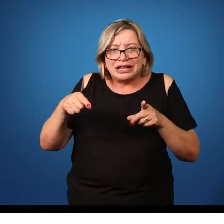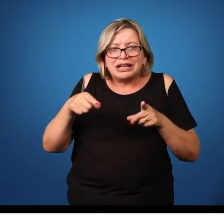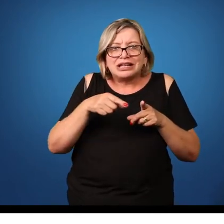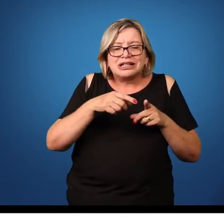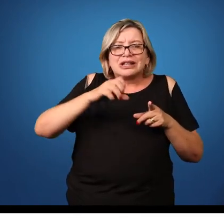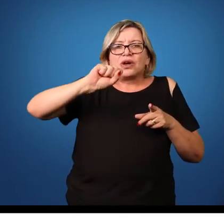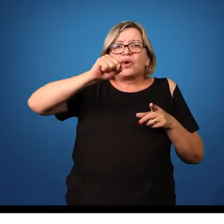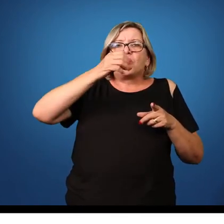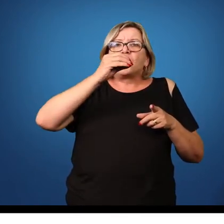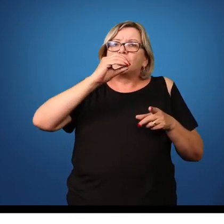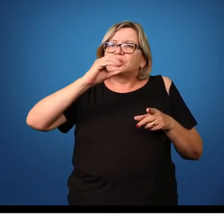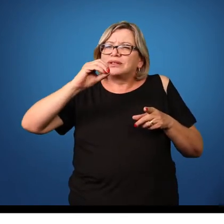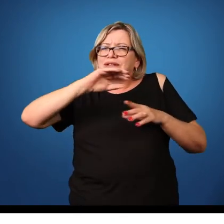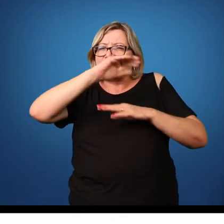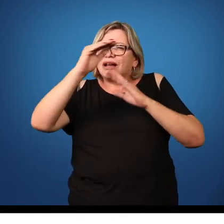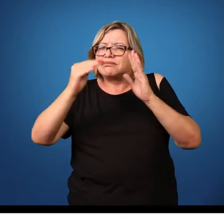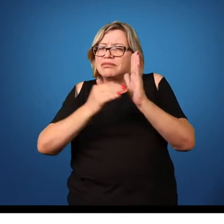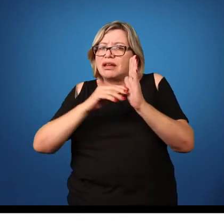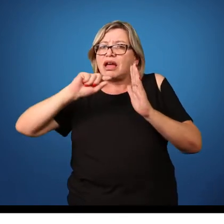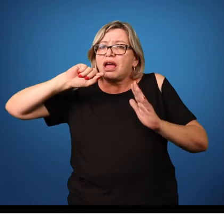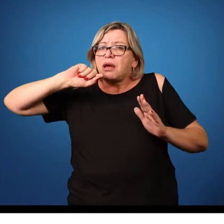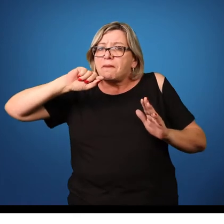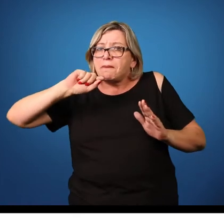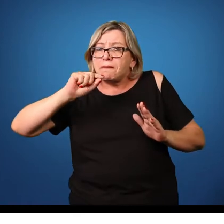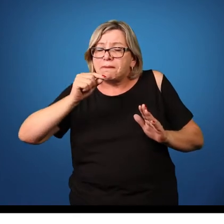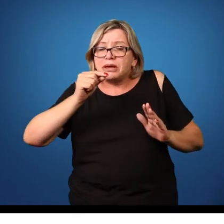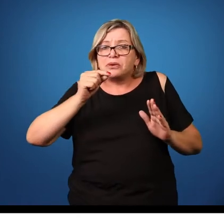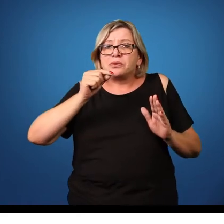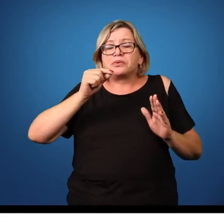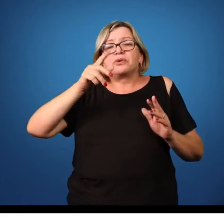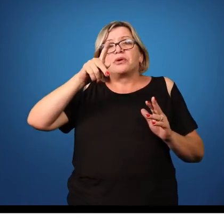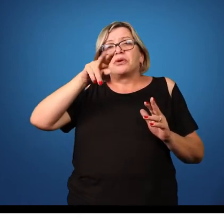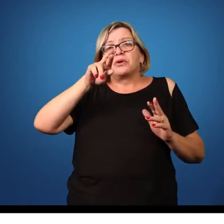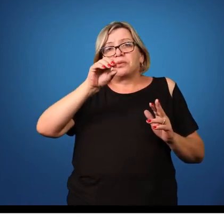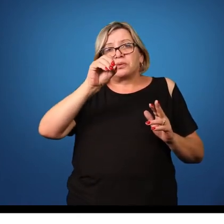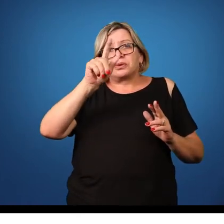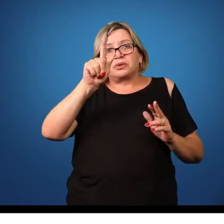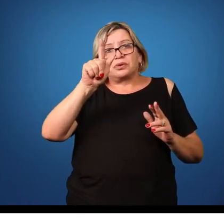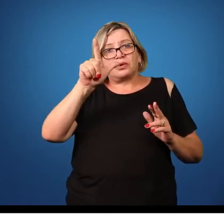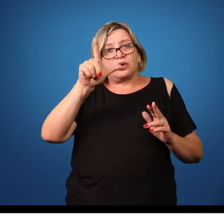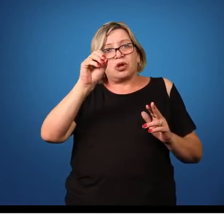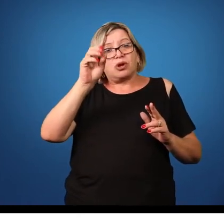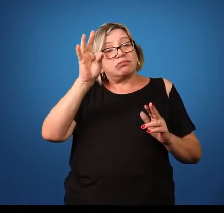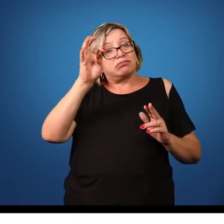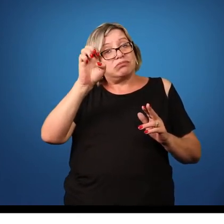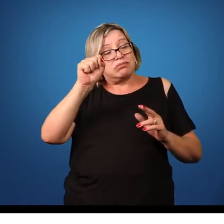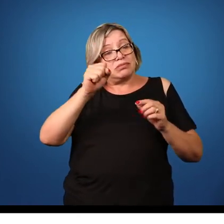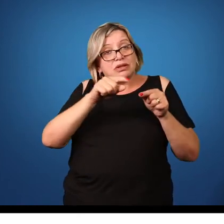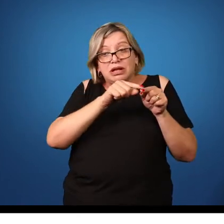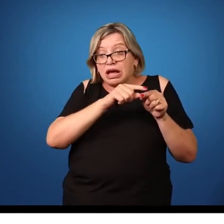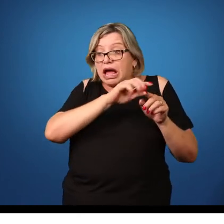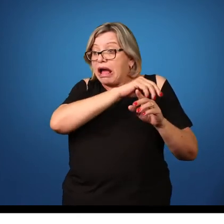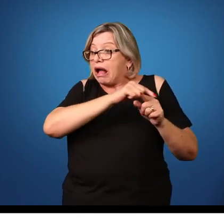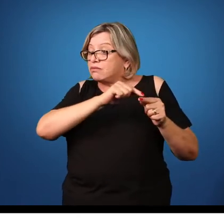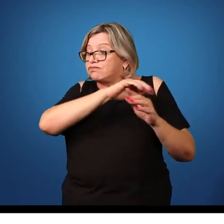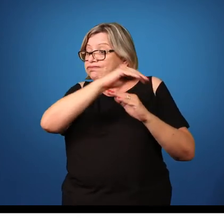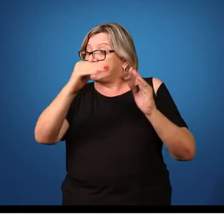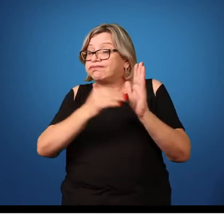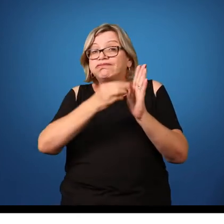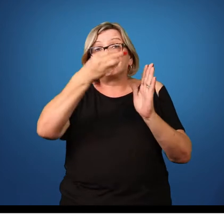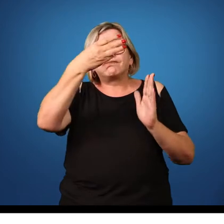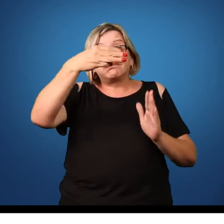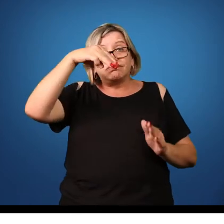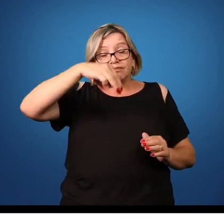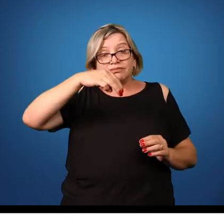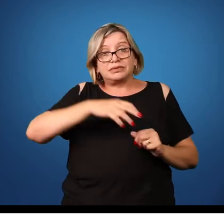1.000 proglótides e atingir até 3 metros aproximadamente, no caso da tênia sóleo. E no caso da